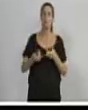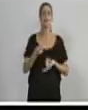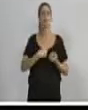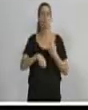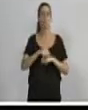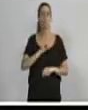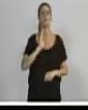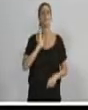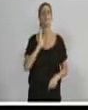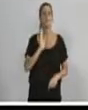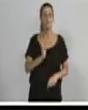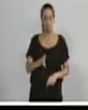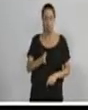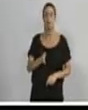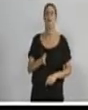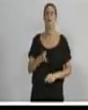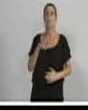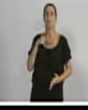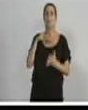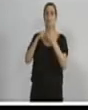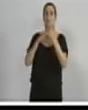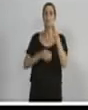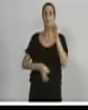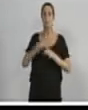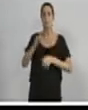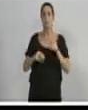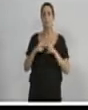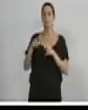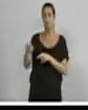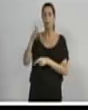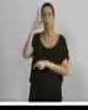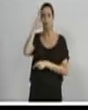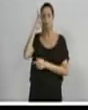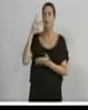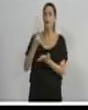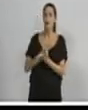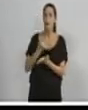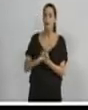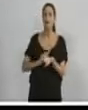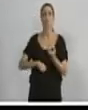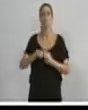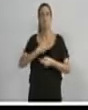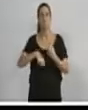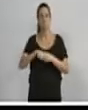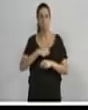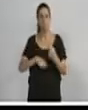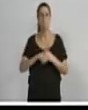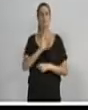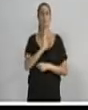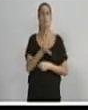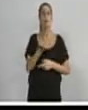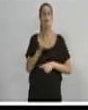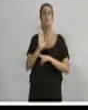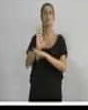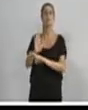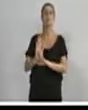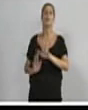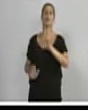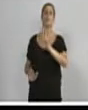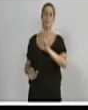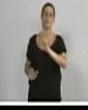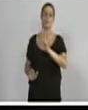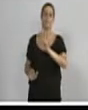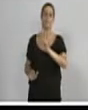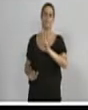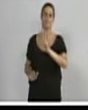foi denunciada na Justiça por mobilizar todo um aparato de governo para prestar solidariedade a Lula em São Bernardo, um dia após